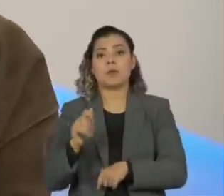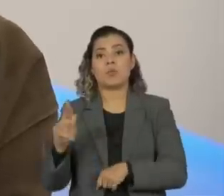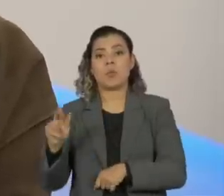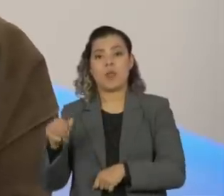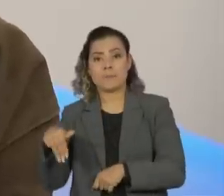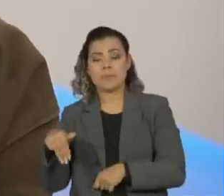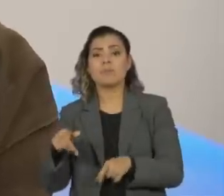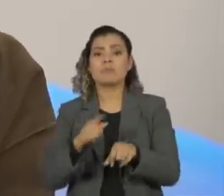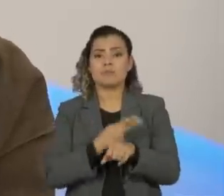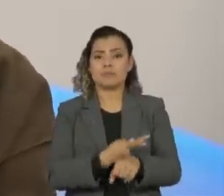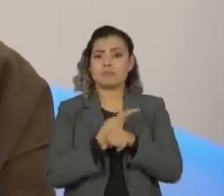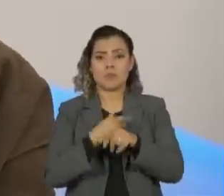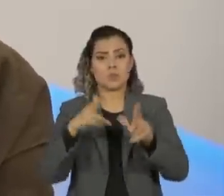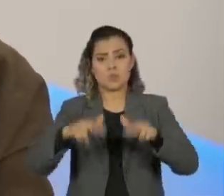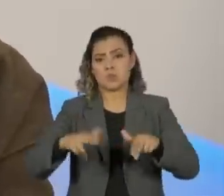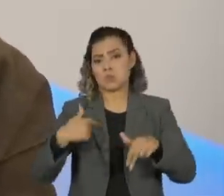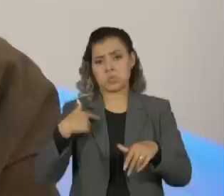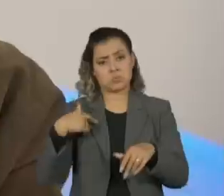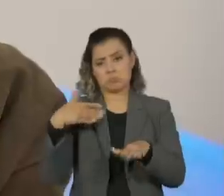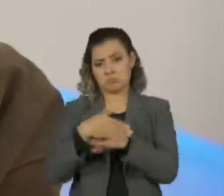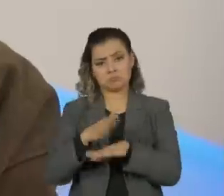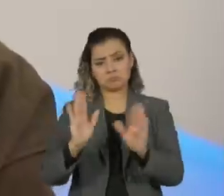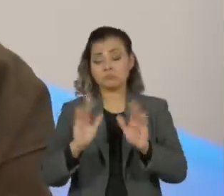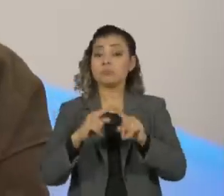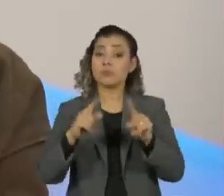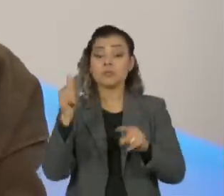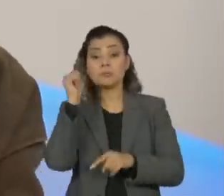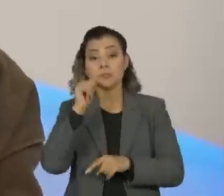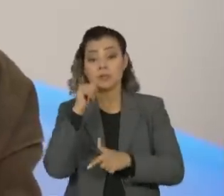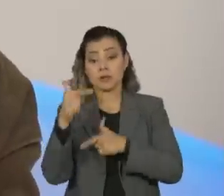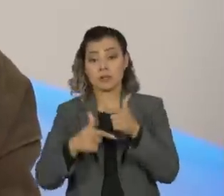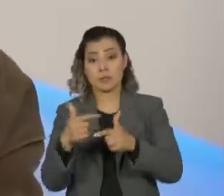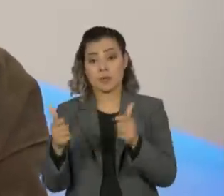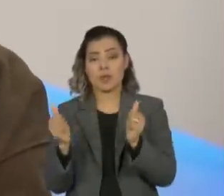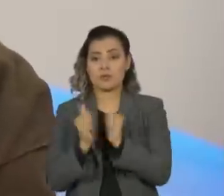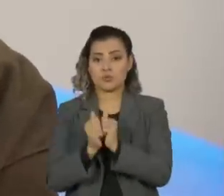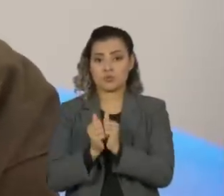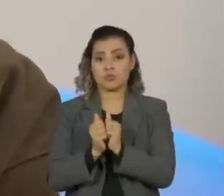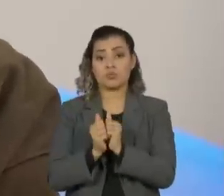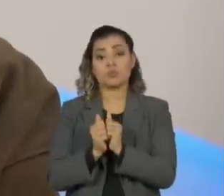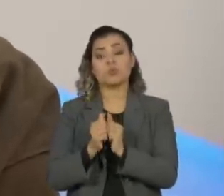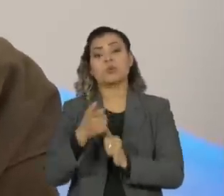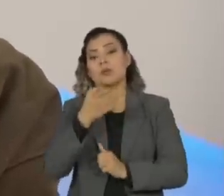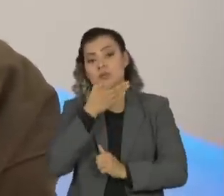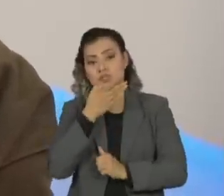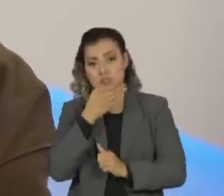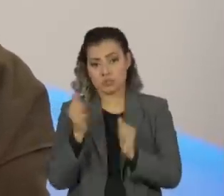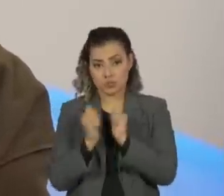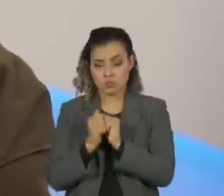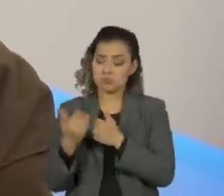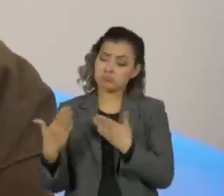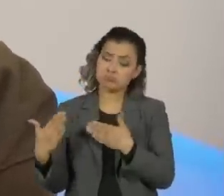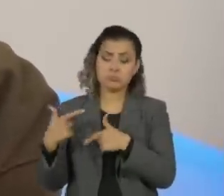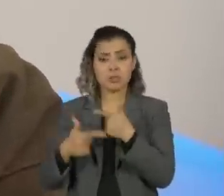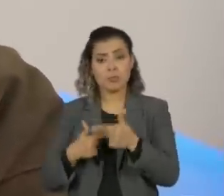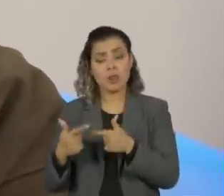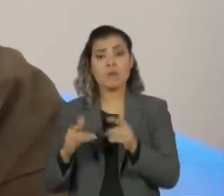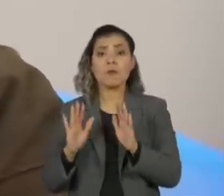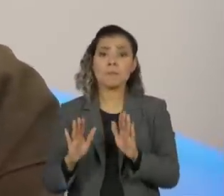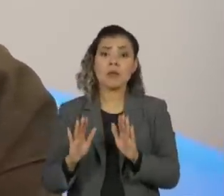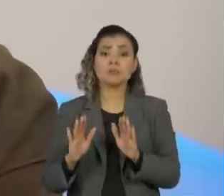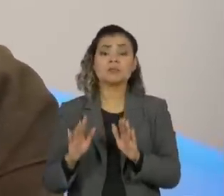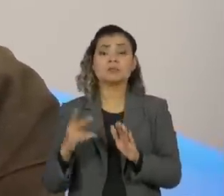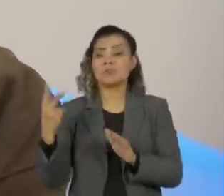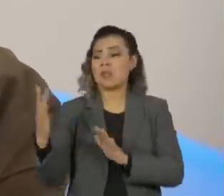como, porque eu não me inscrevi no Grammy, mas foi uma menina que trabalhava no escritório com a Regina, que, por pobre